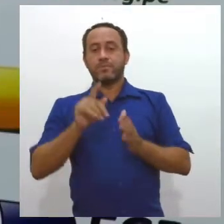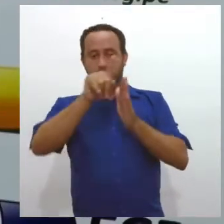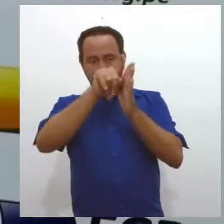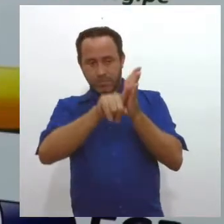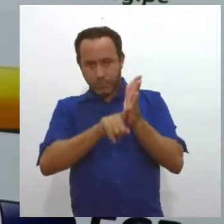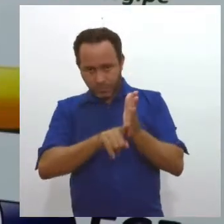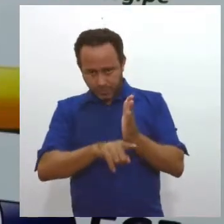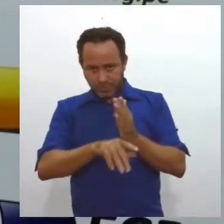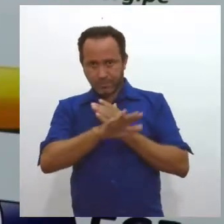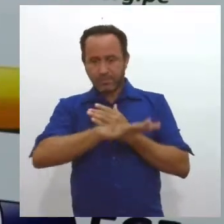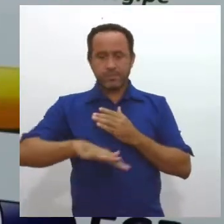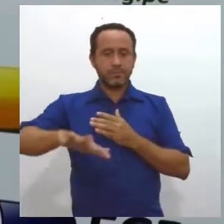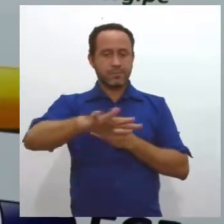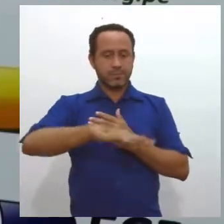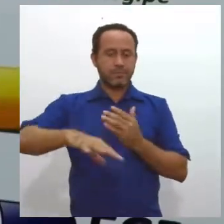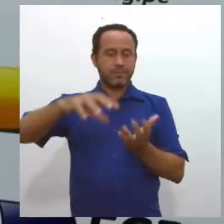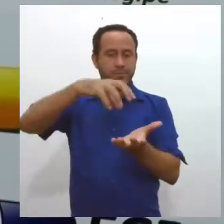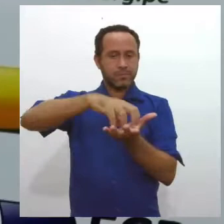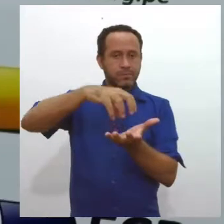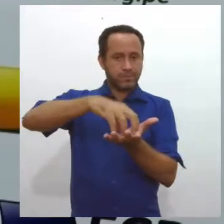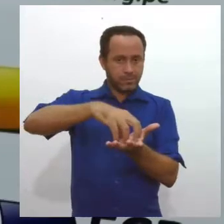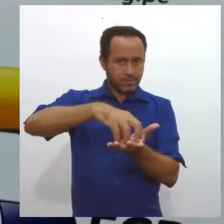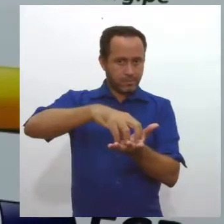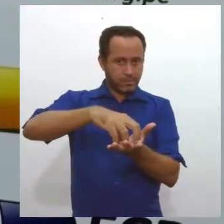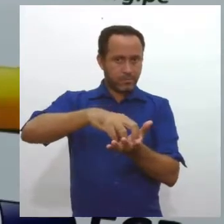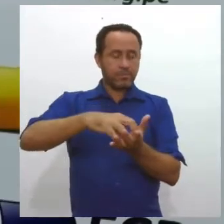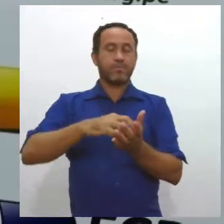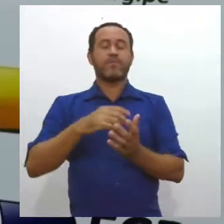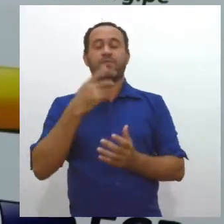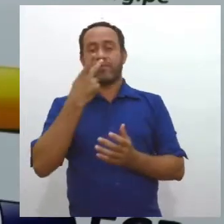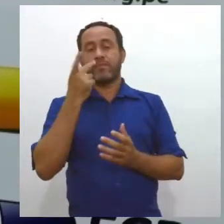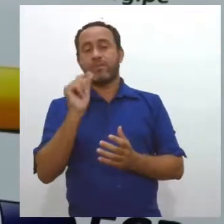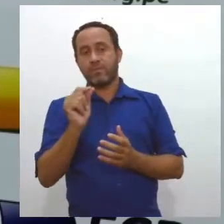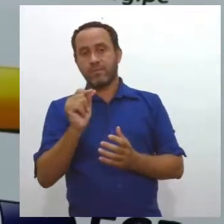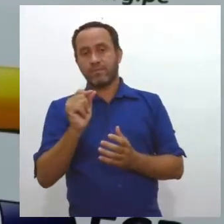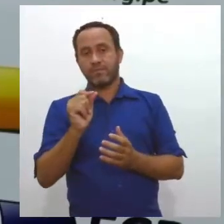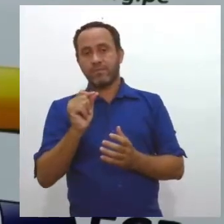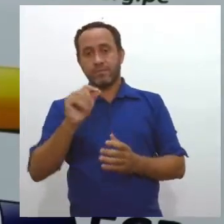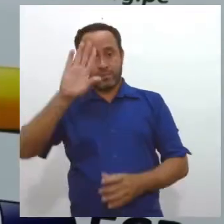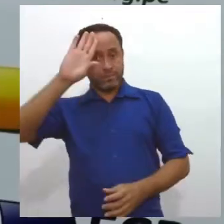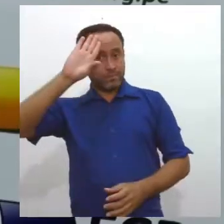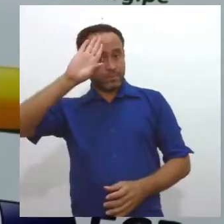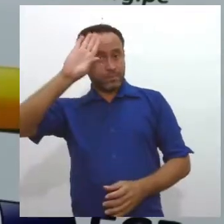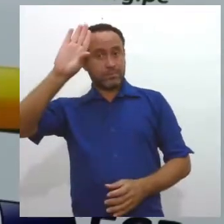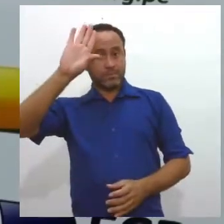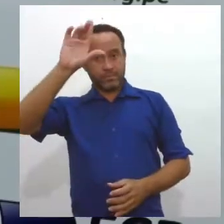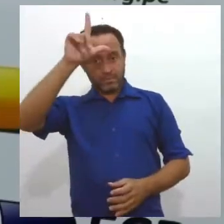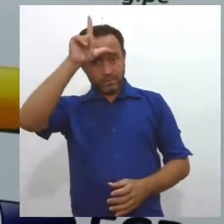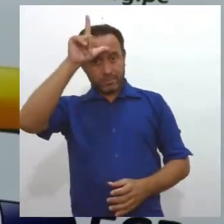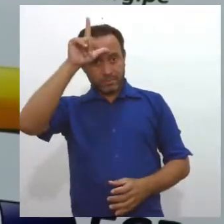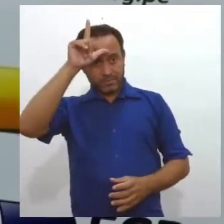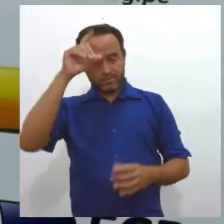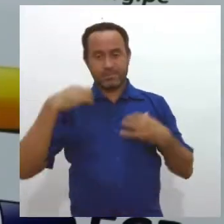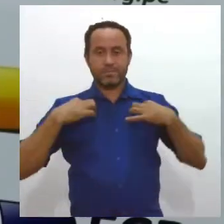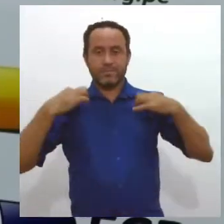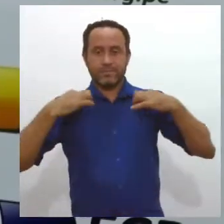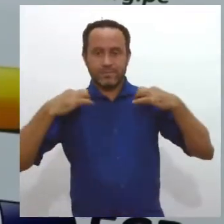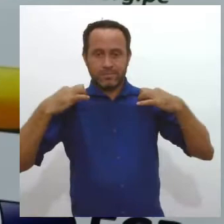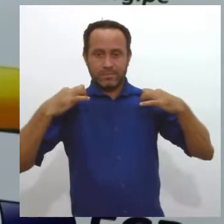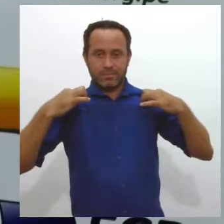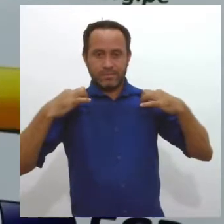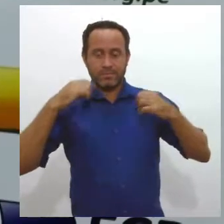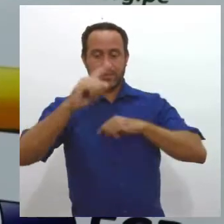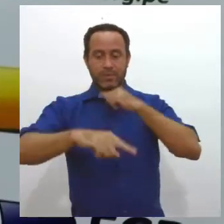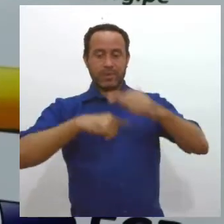tivemos da CNDL, o SPC Brasil, aponta que a líder em vendas deverá ser vestuário, logo em seguida,